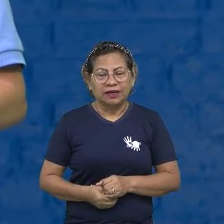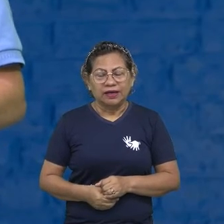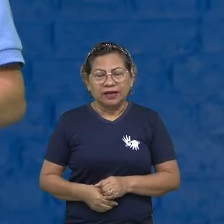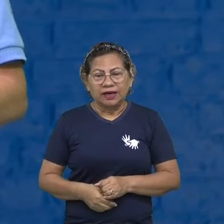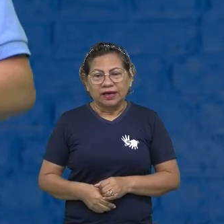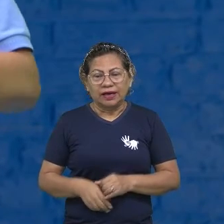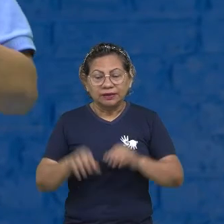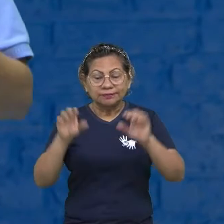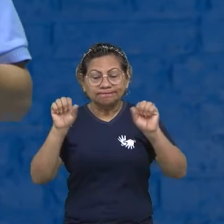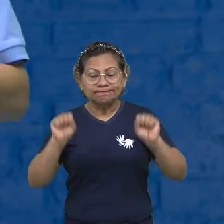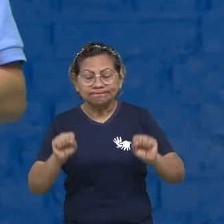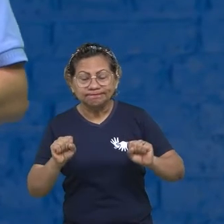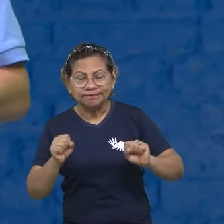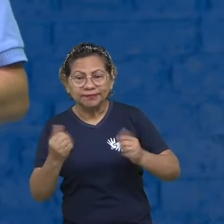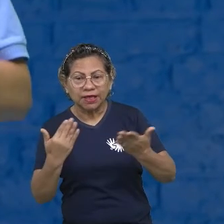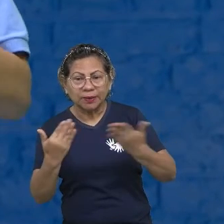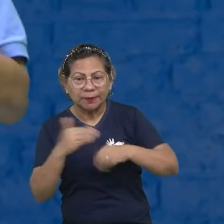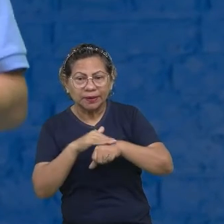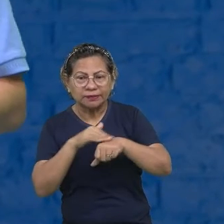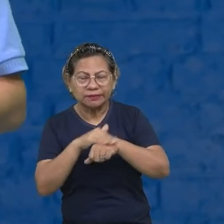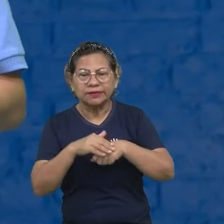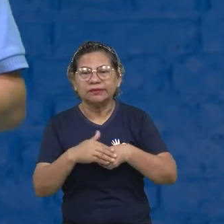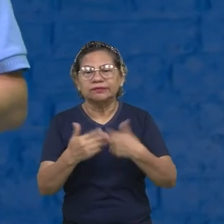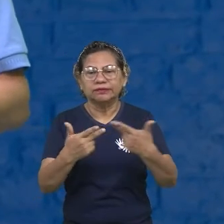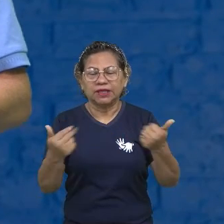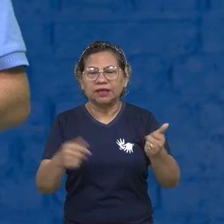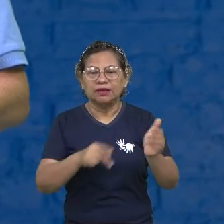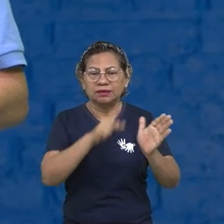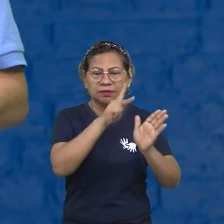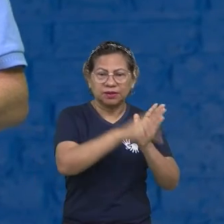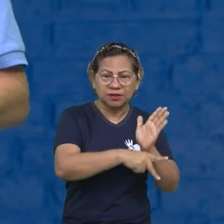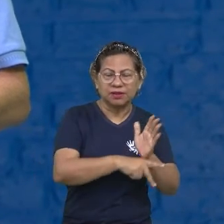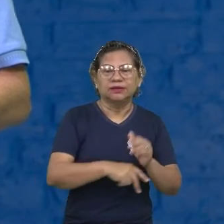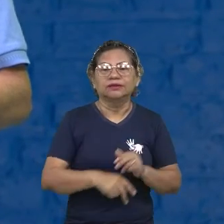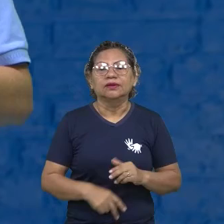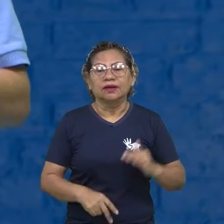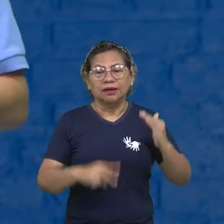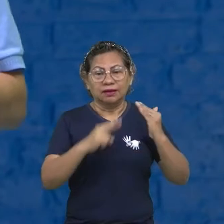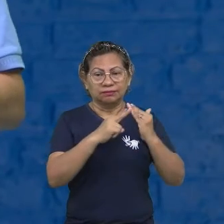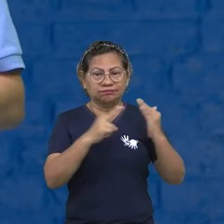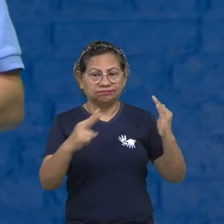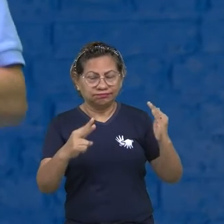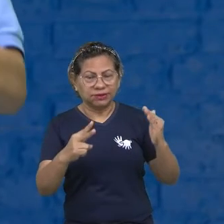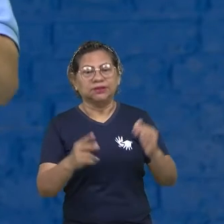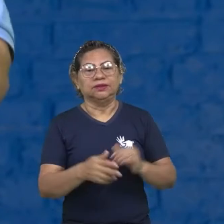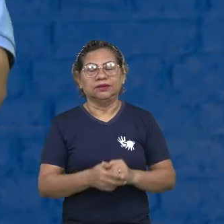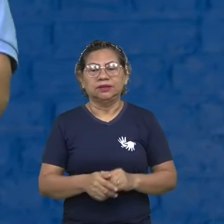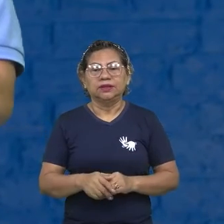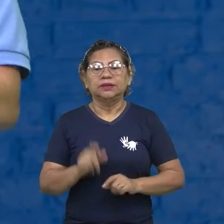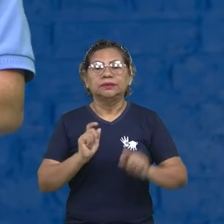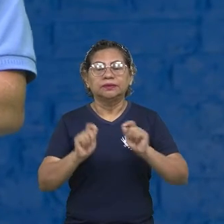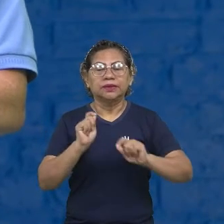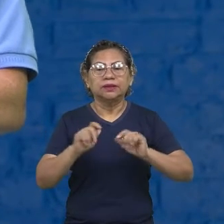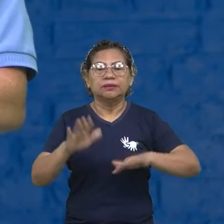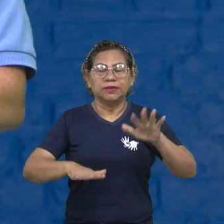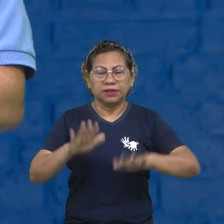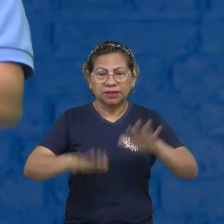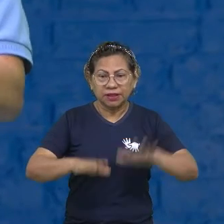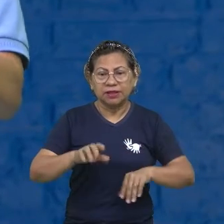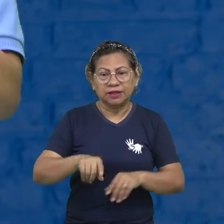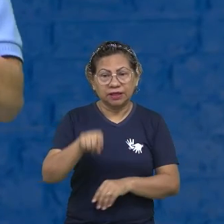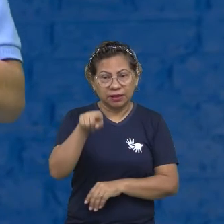Cultura, tem N projetos, as aulas do Aula em Casa também, mas depende de quê? De você.